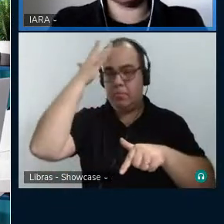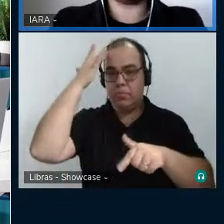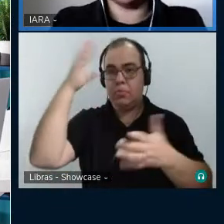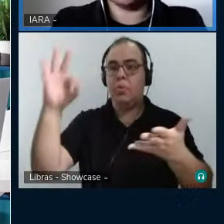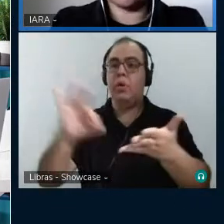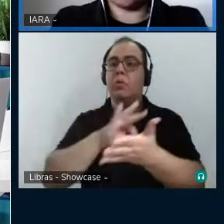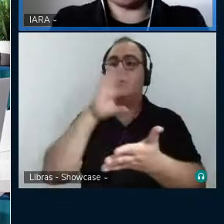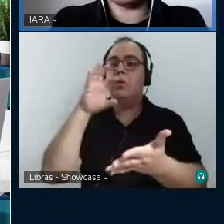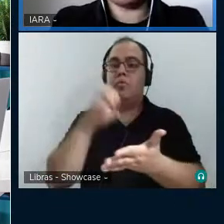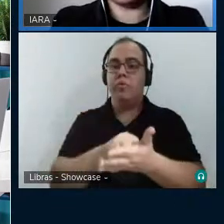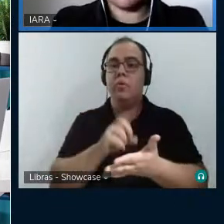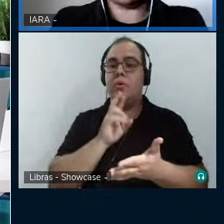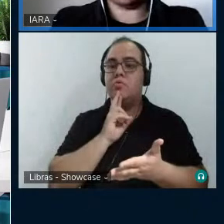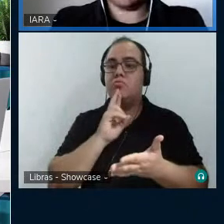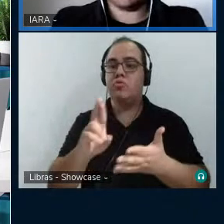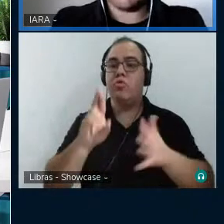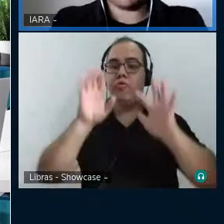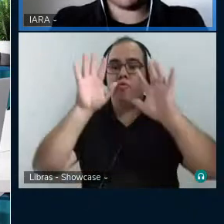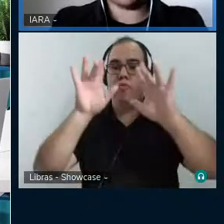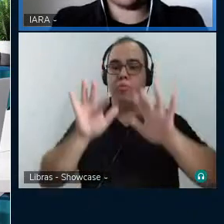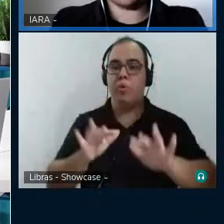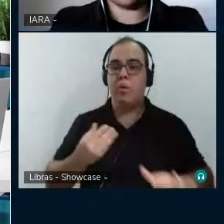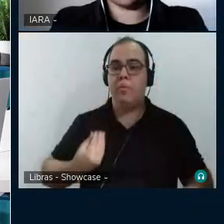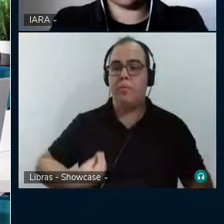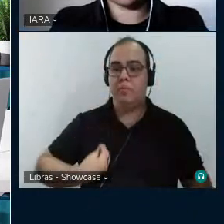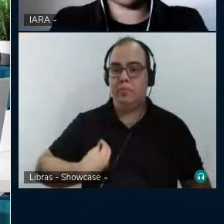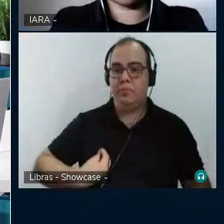respondeu ao formulário de presença.